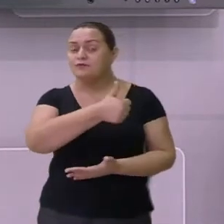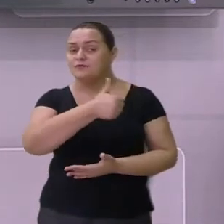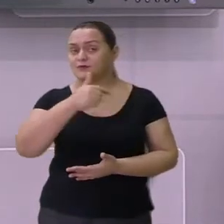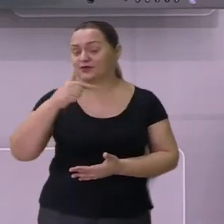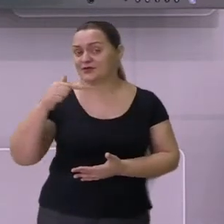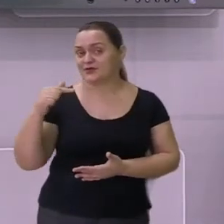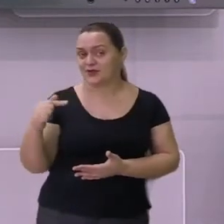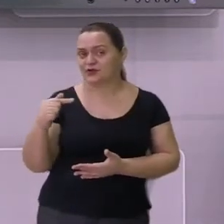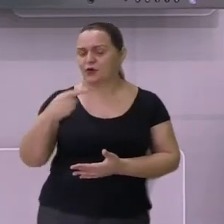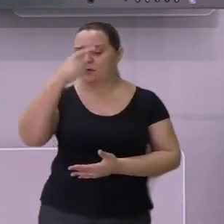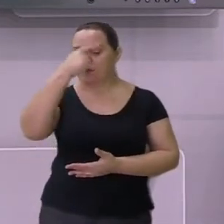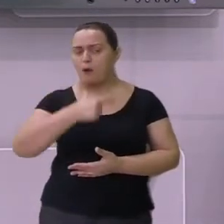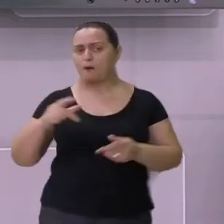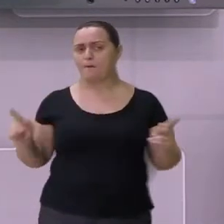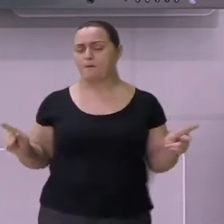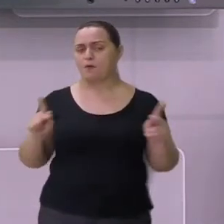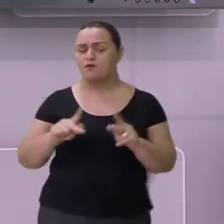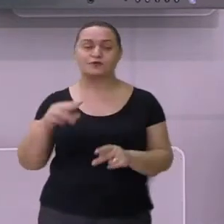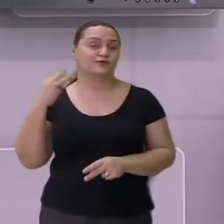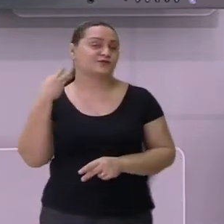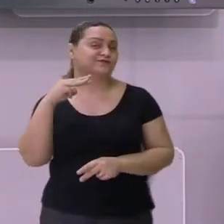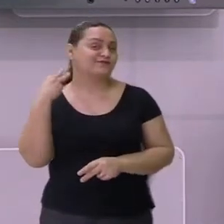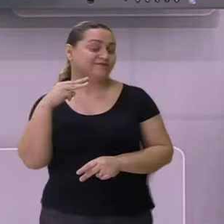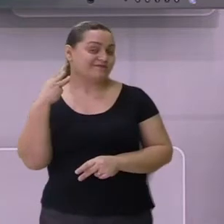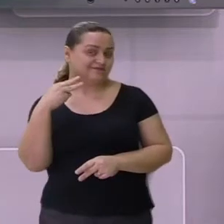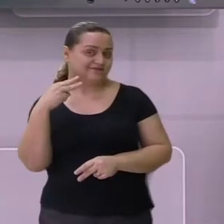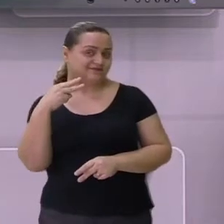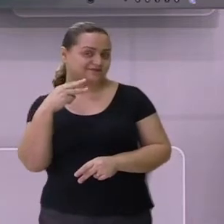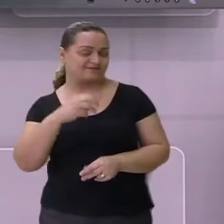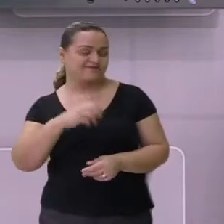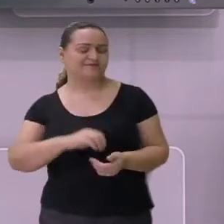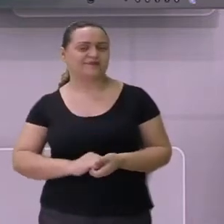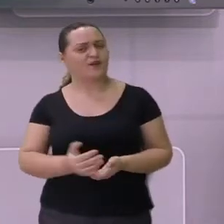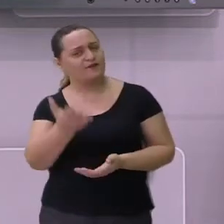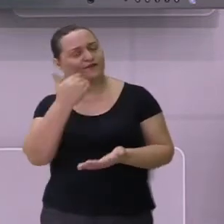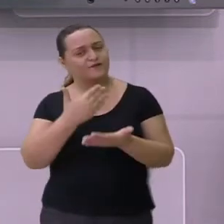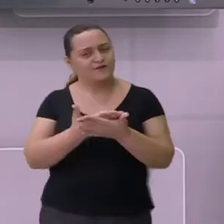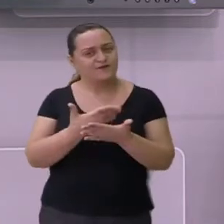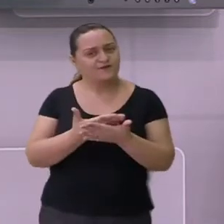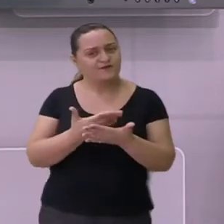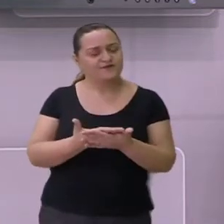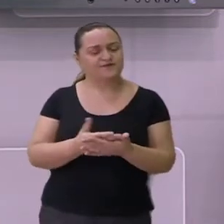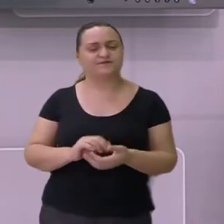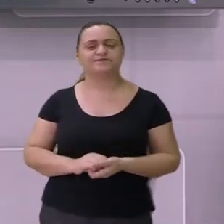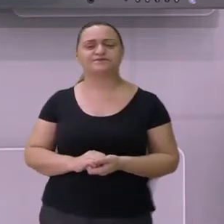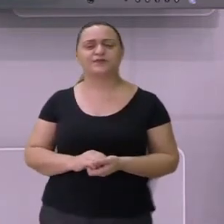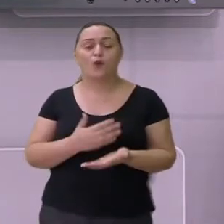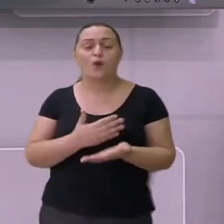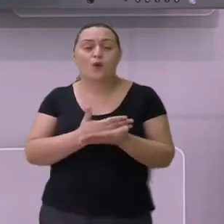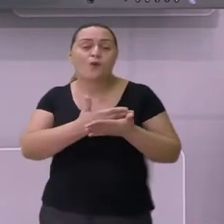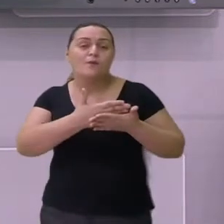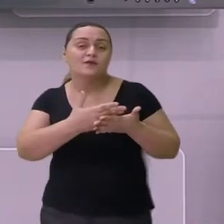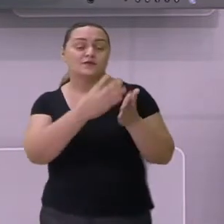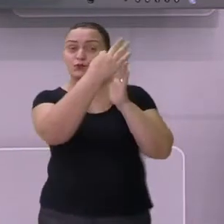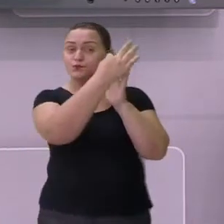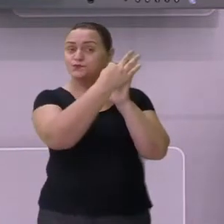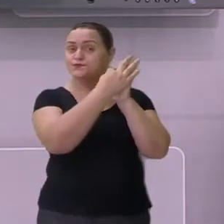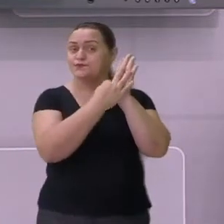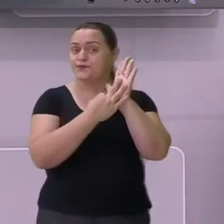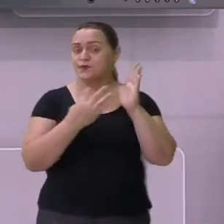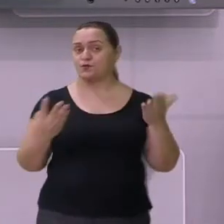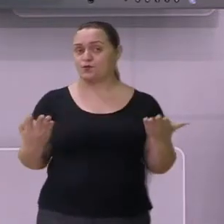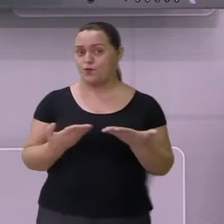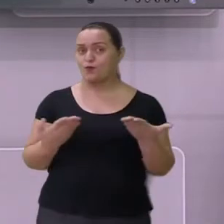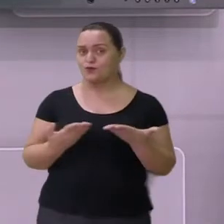Majoel Sloring, para quem não me conhece ainda. Vamos à nossa aula? Vamos iniciar com um texto.